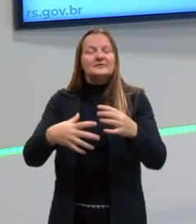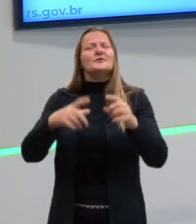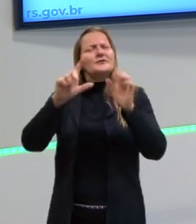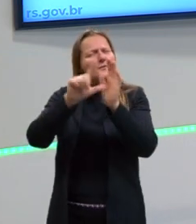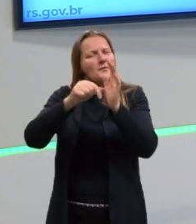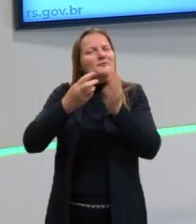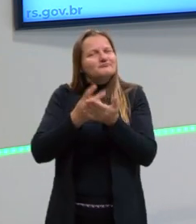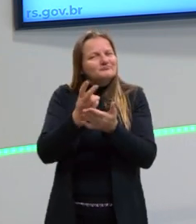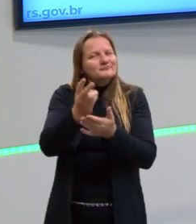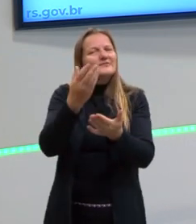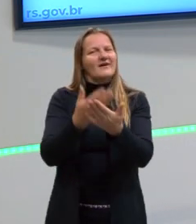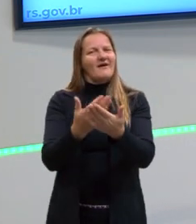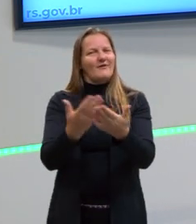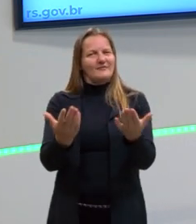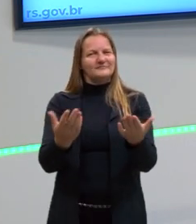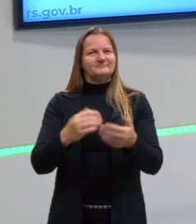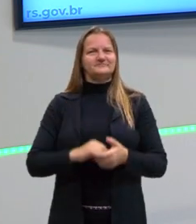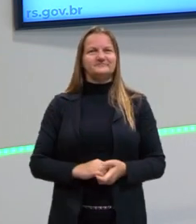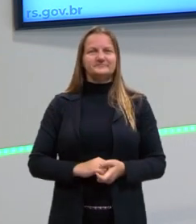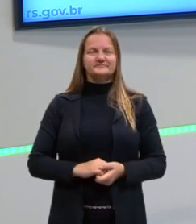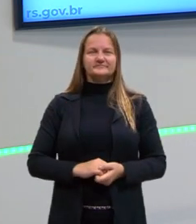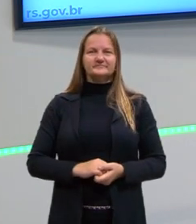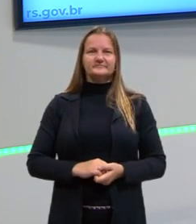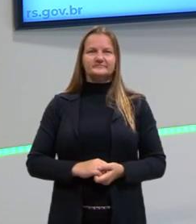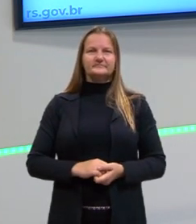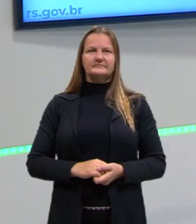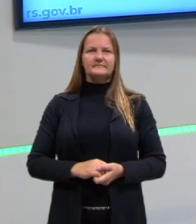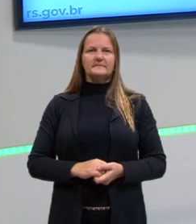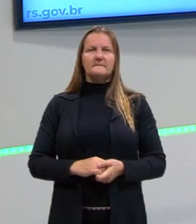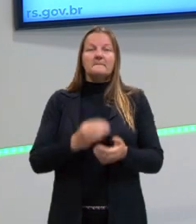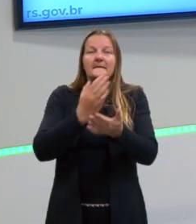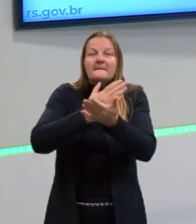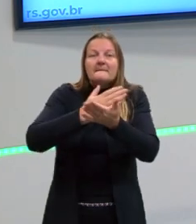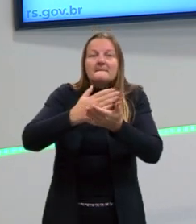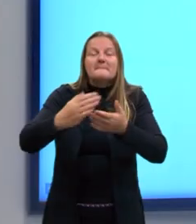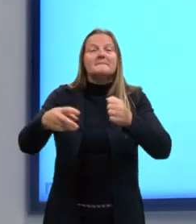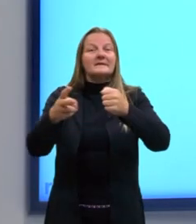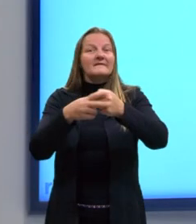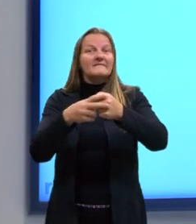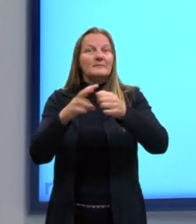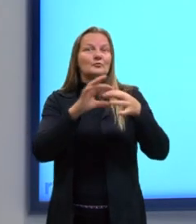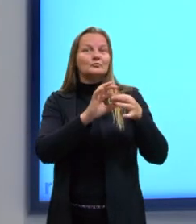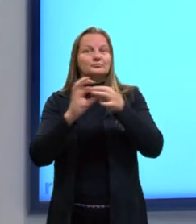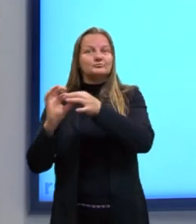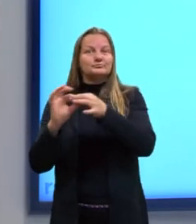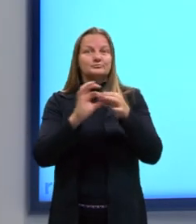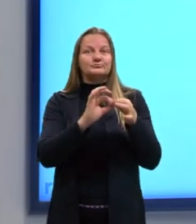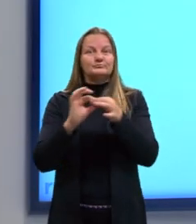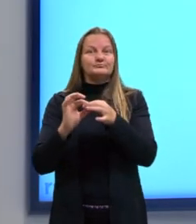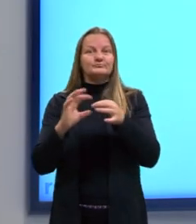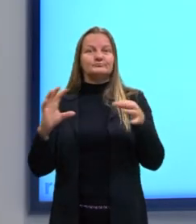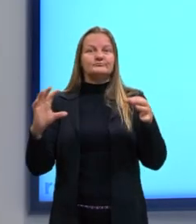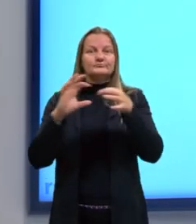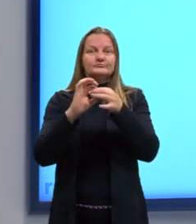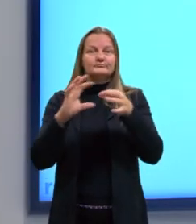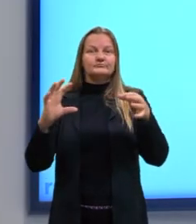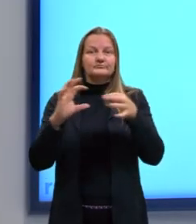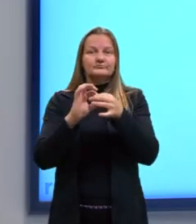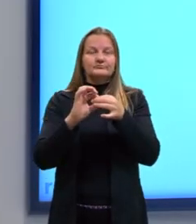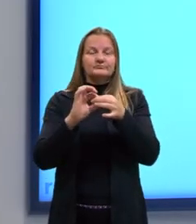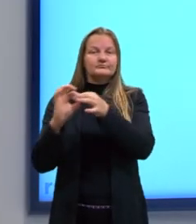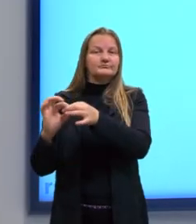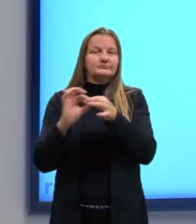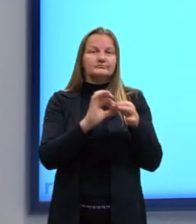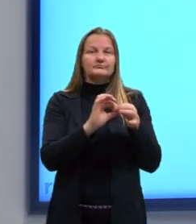eu vou dando agora ao longo da nossa aula. Vamos começar com os verbos de ligação. Por que é legal começar com os verbos de